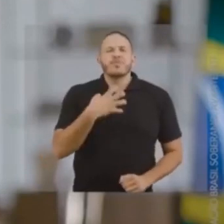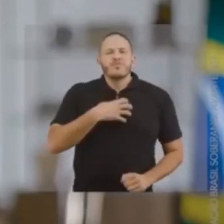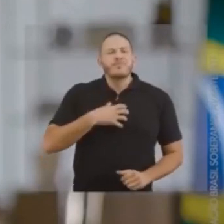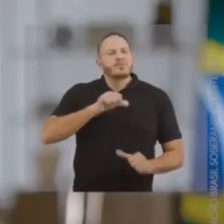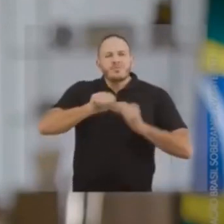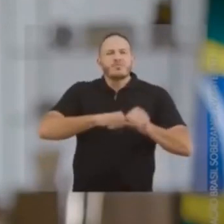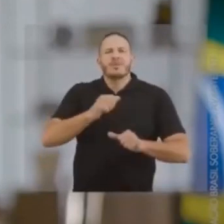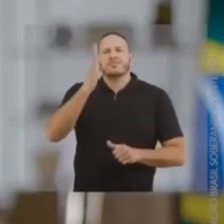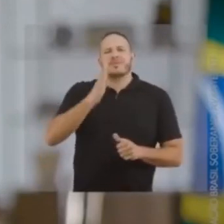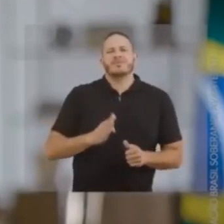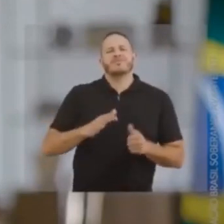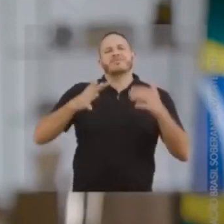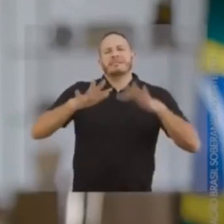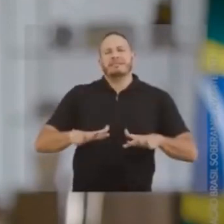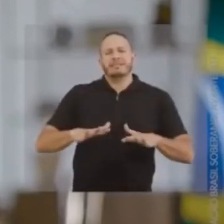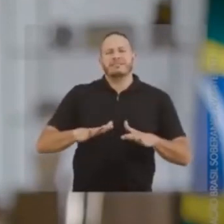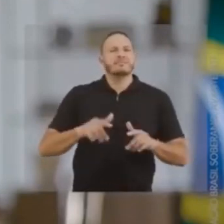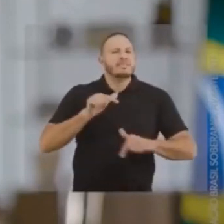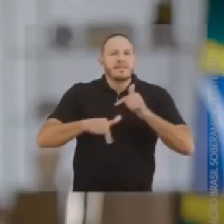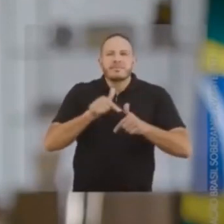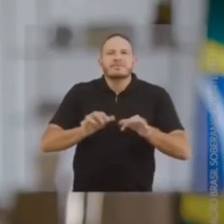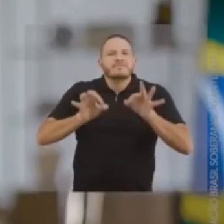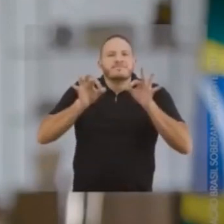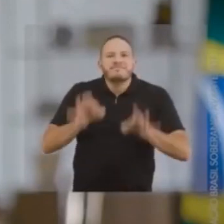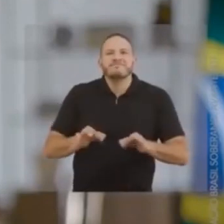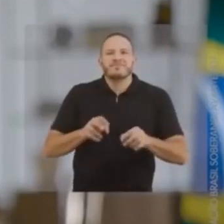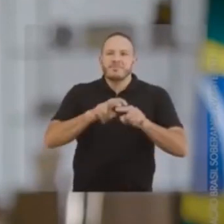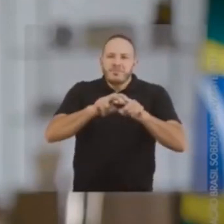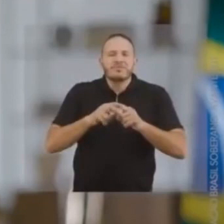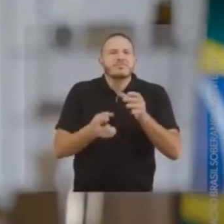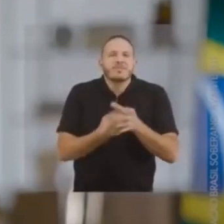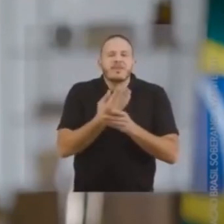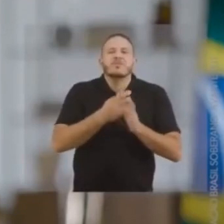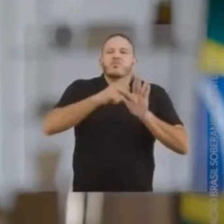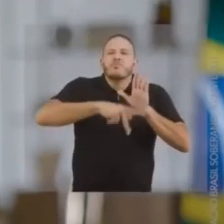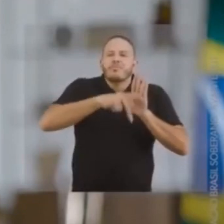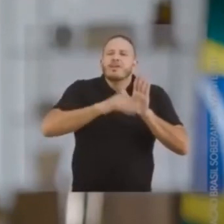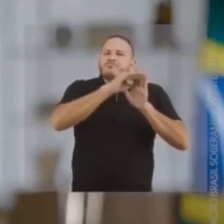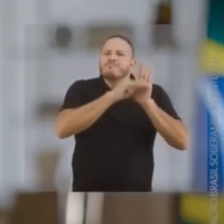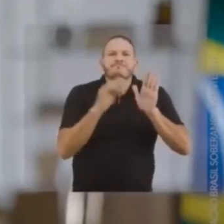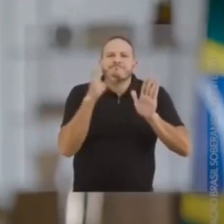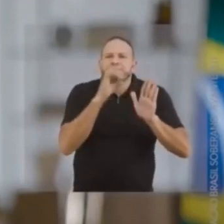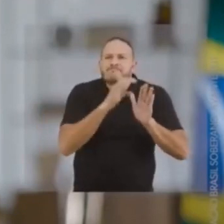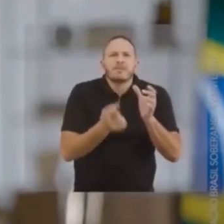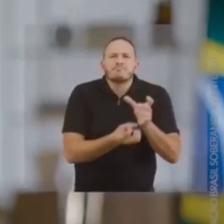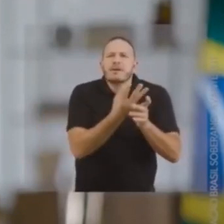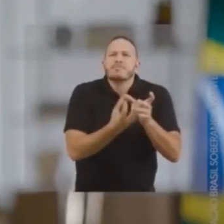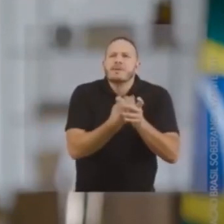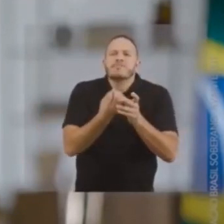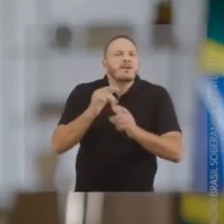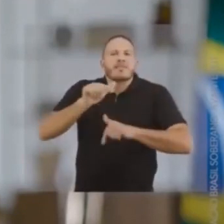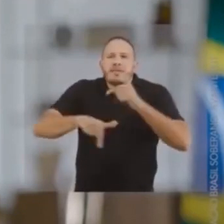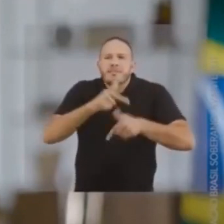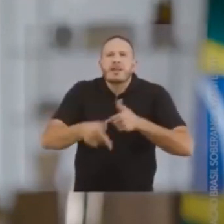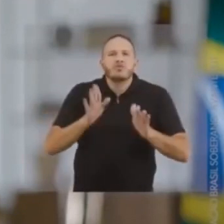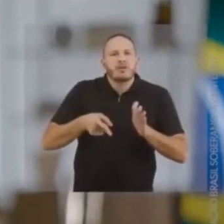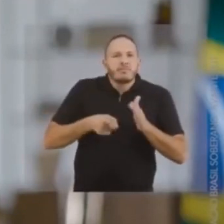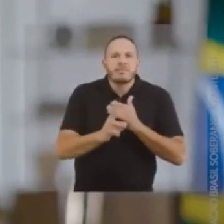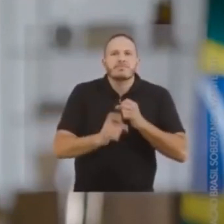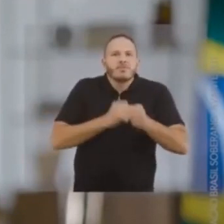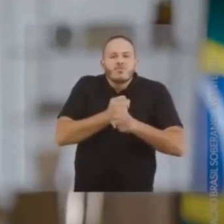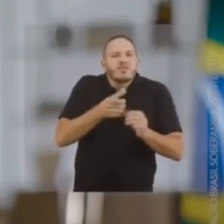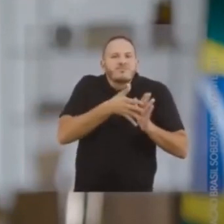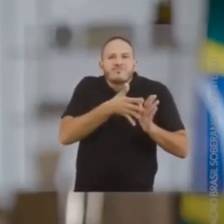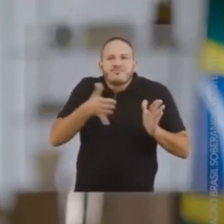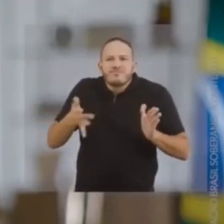de tirar o Brasil da crise. Emprego na veia. Por isso, criei um plano emergencial para gerar muitos empregos já no primeiro